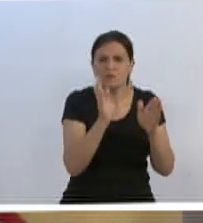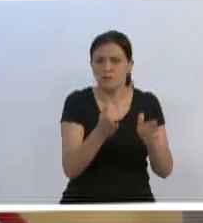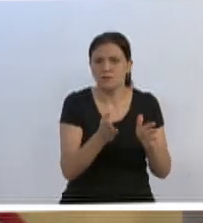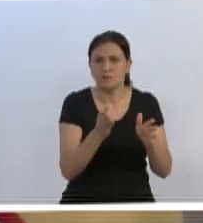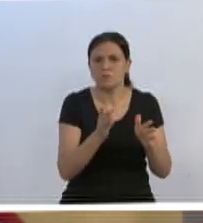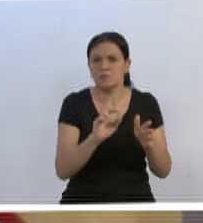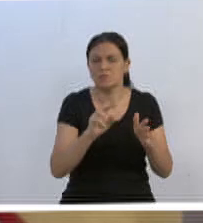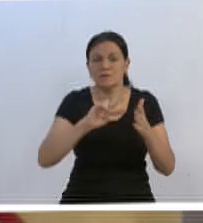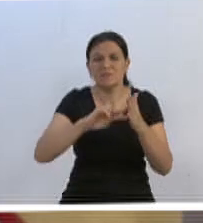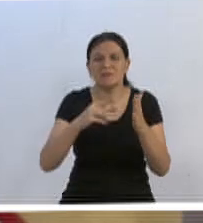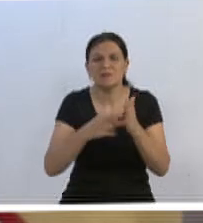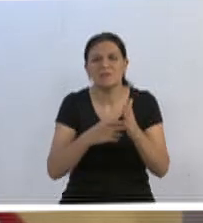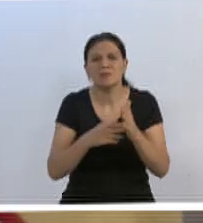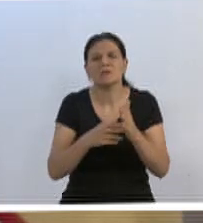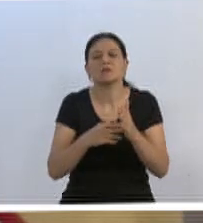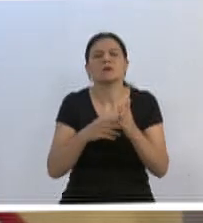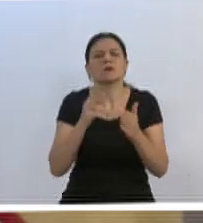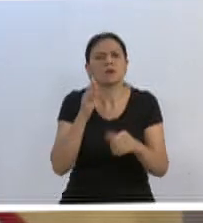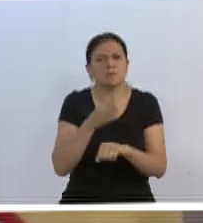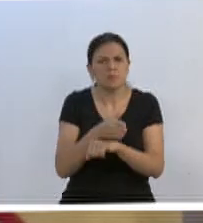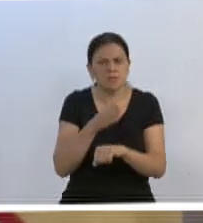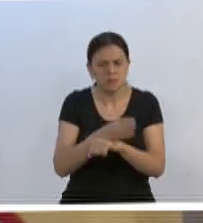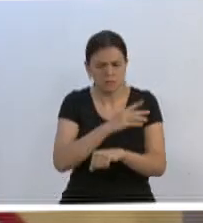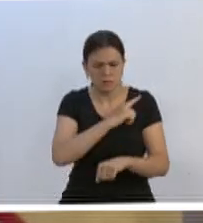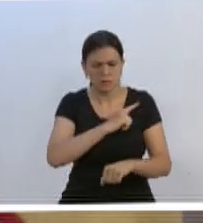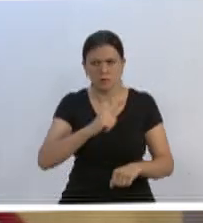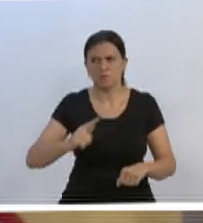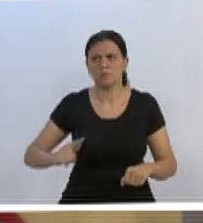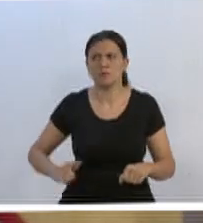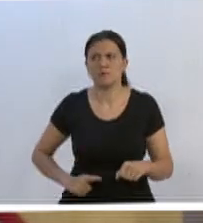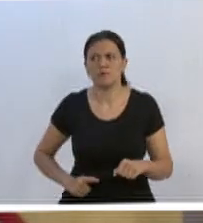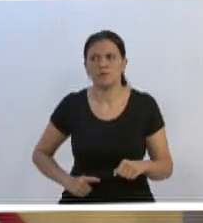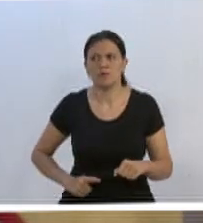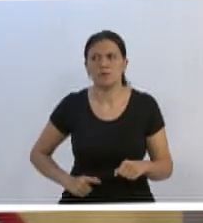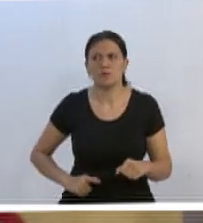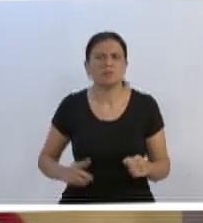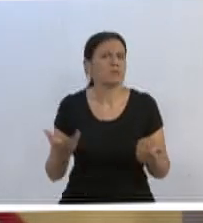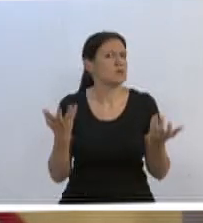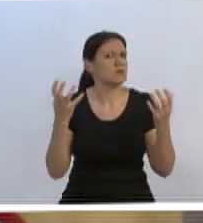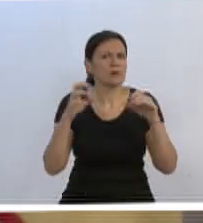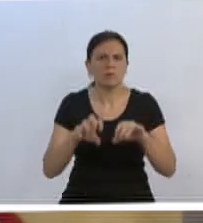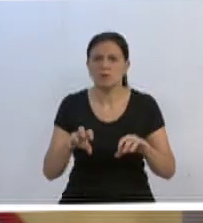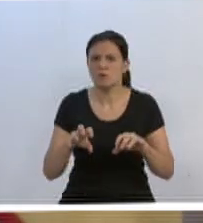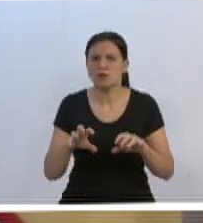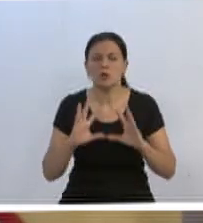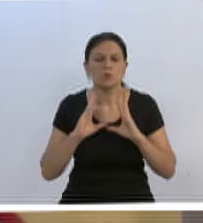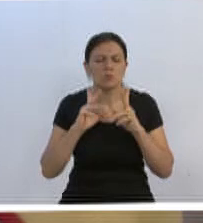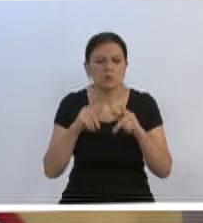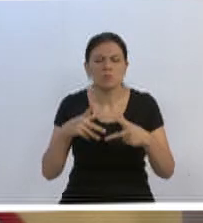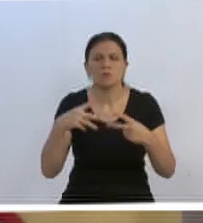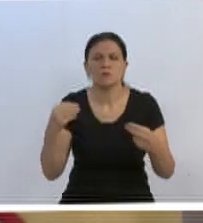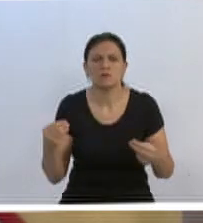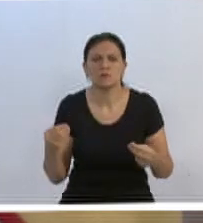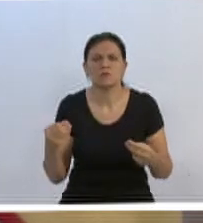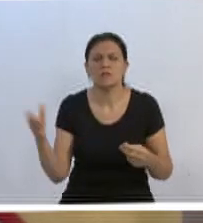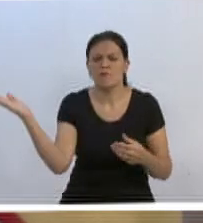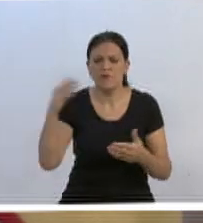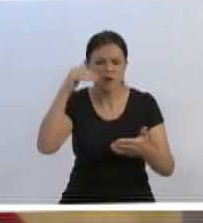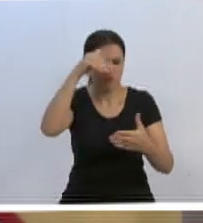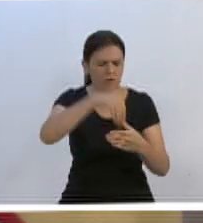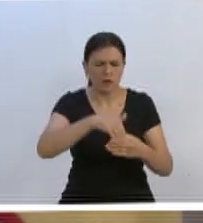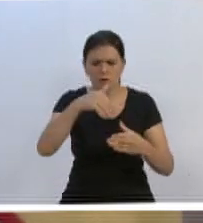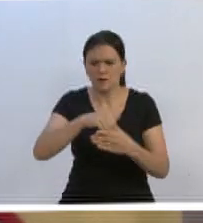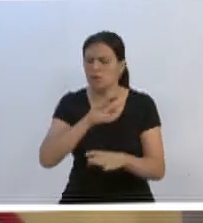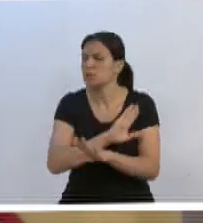mais que fizesse parte de um governo e fiz parte de um governo, não aceitar exatamente todas as coisas que viessem de goela abaixo, de